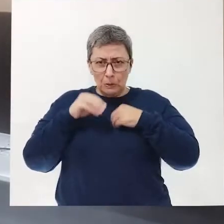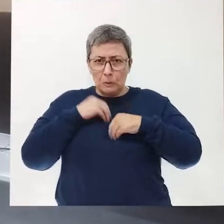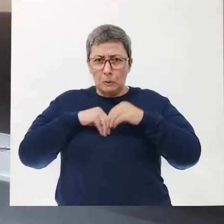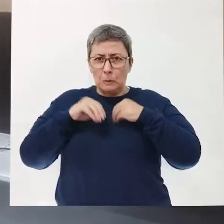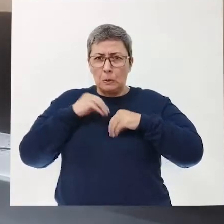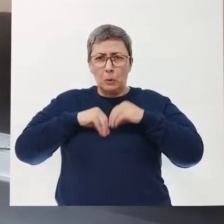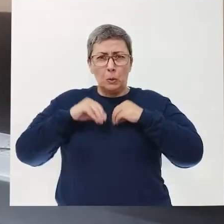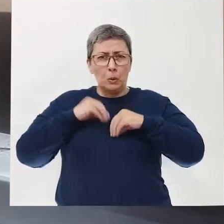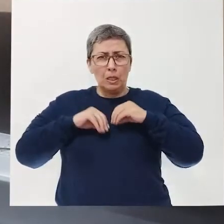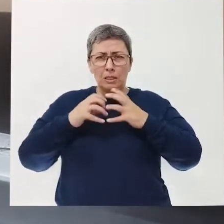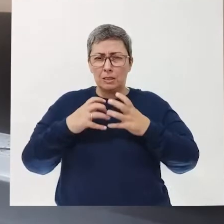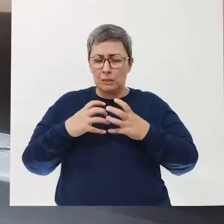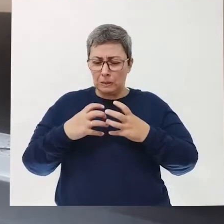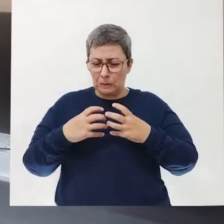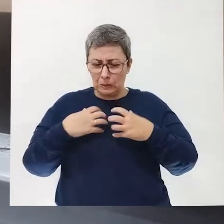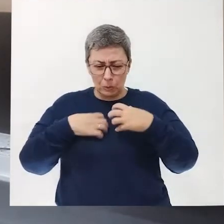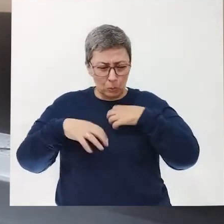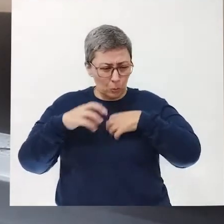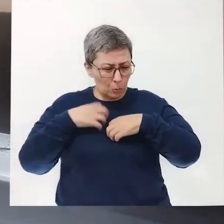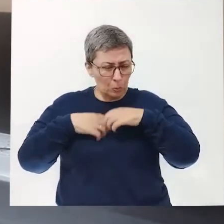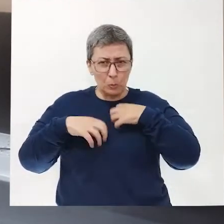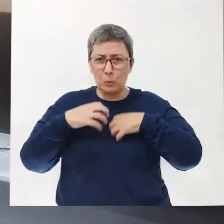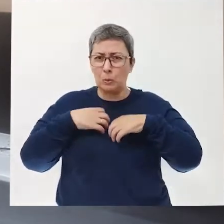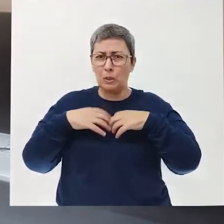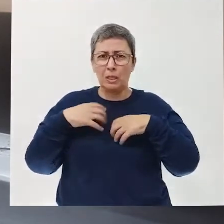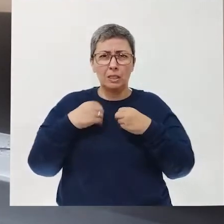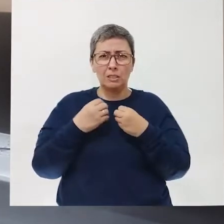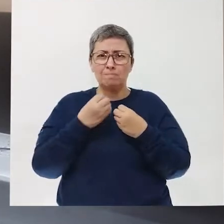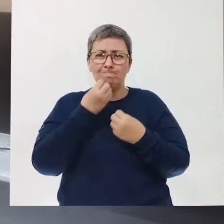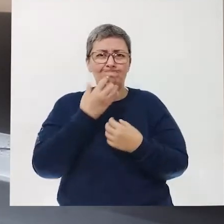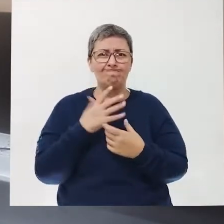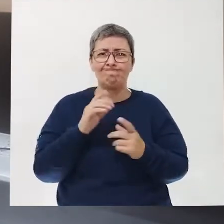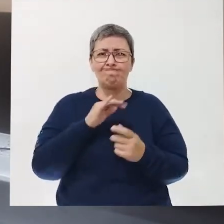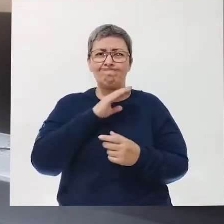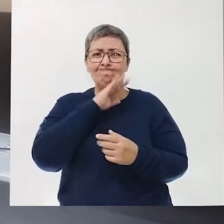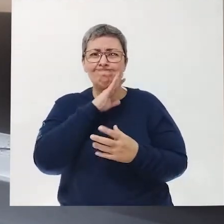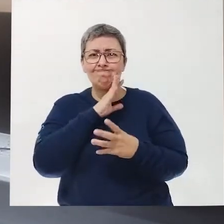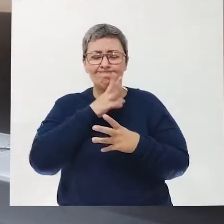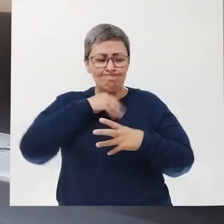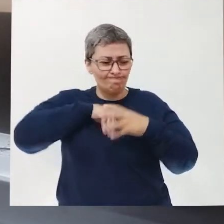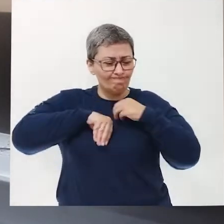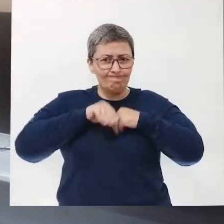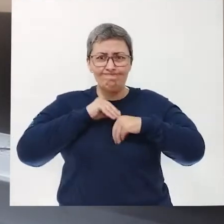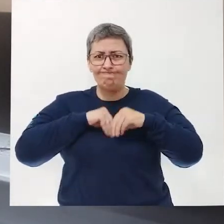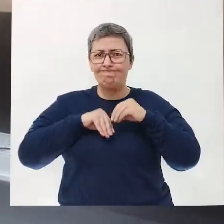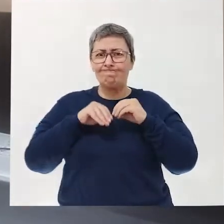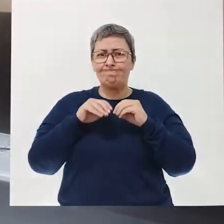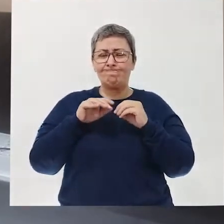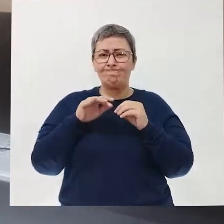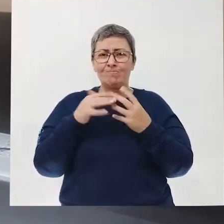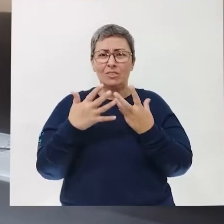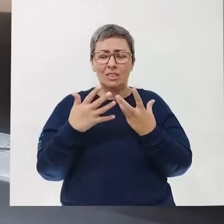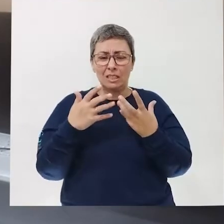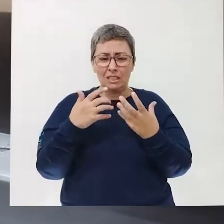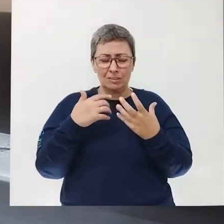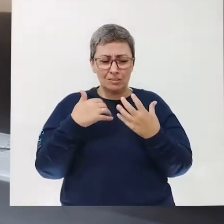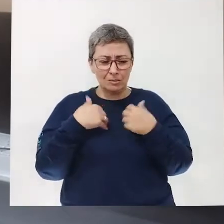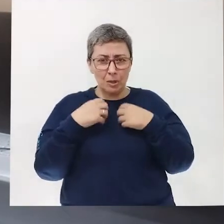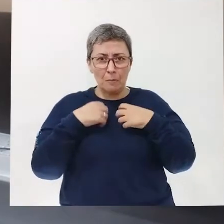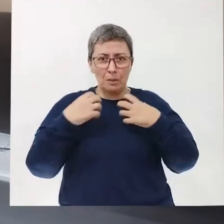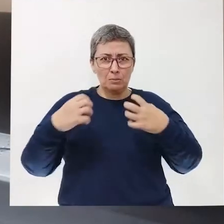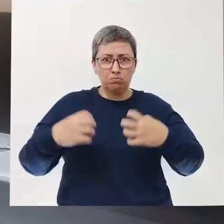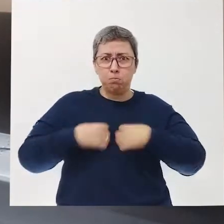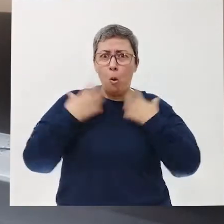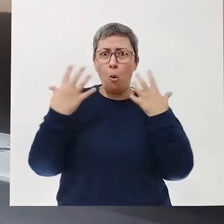sentimentos, Tantas coisas não tão boas dentro de si, que uma hora elas